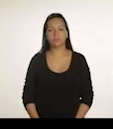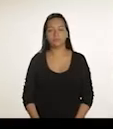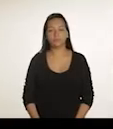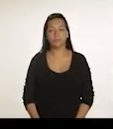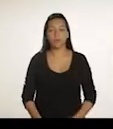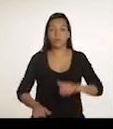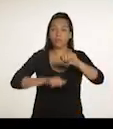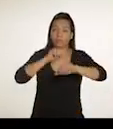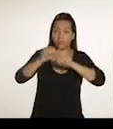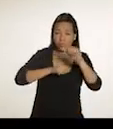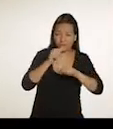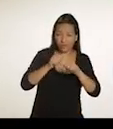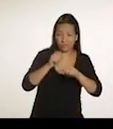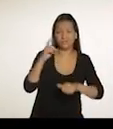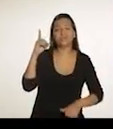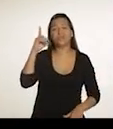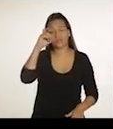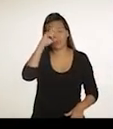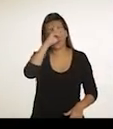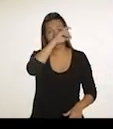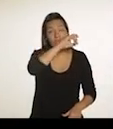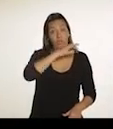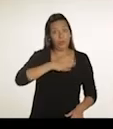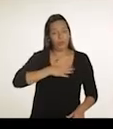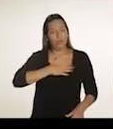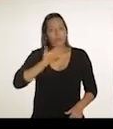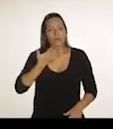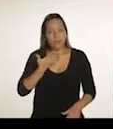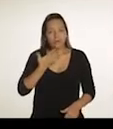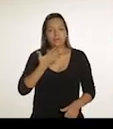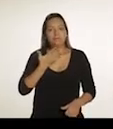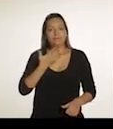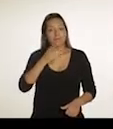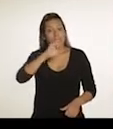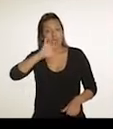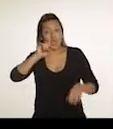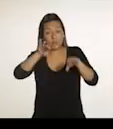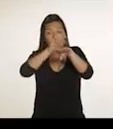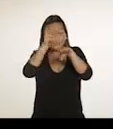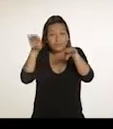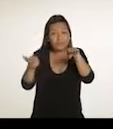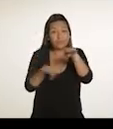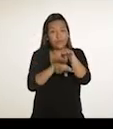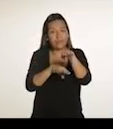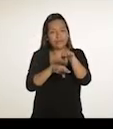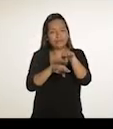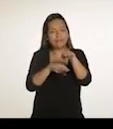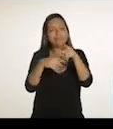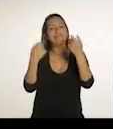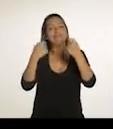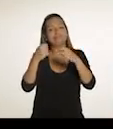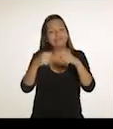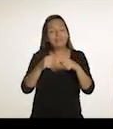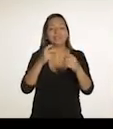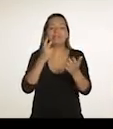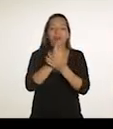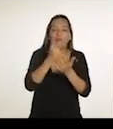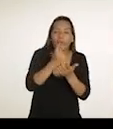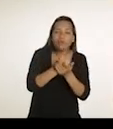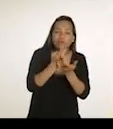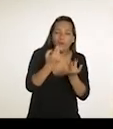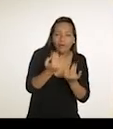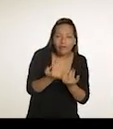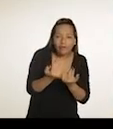Toda mudança dá trabalho, assusta. E numa cidade desigual como a nossa, tem sempre aqueles que querem que as coisas